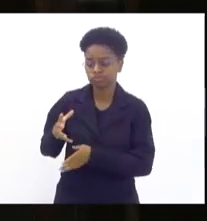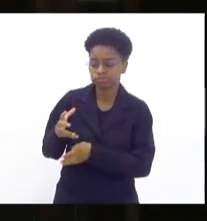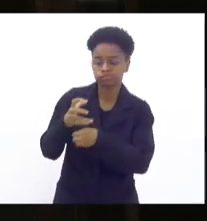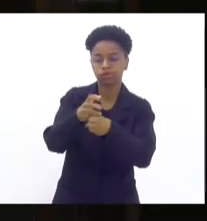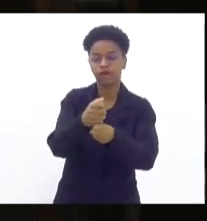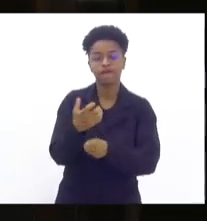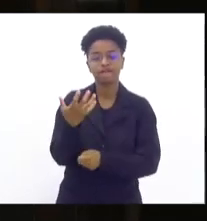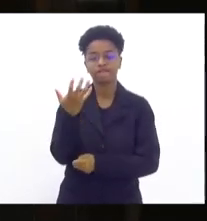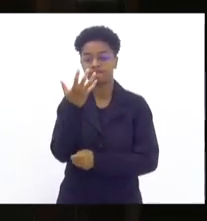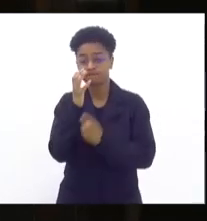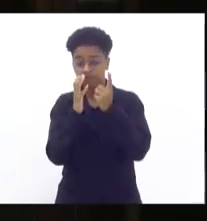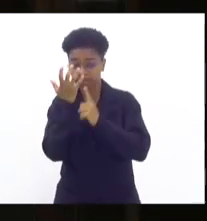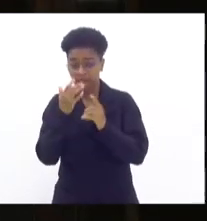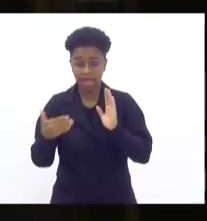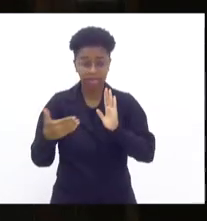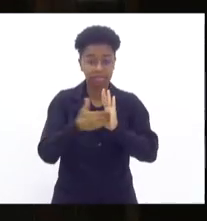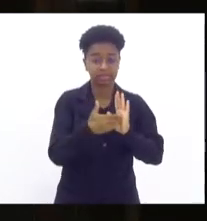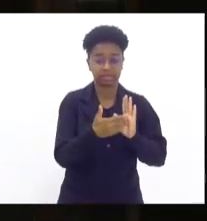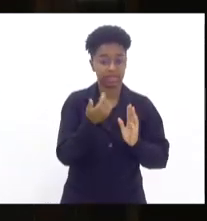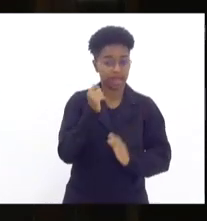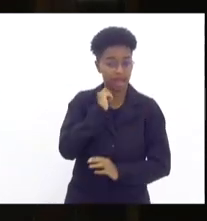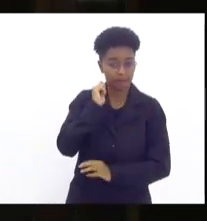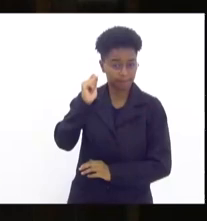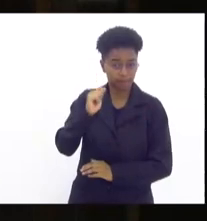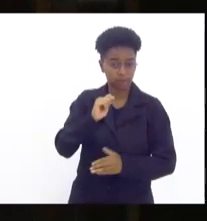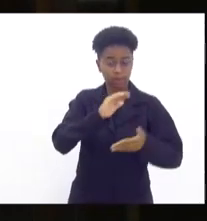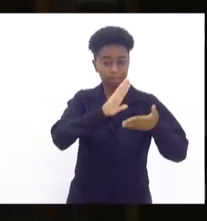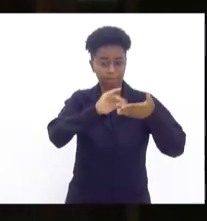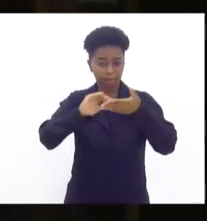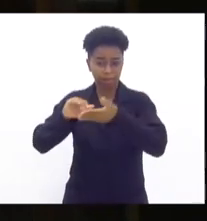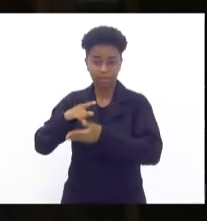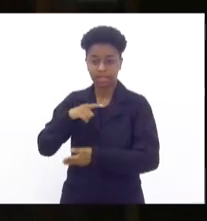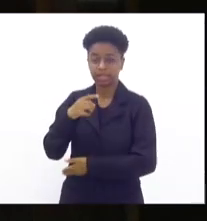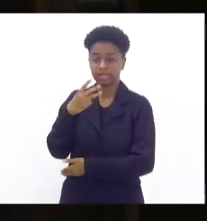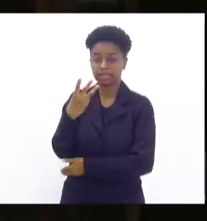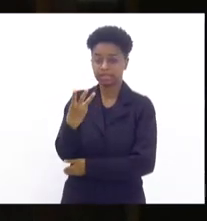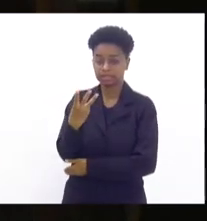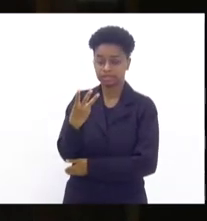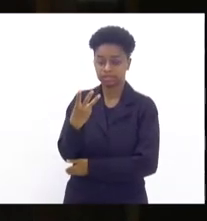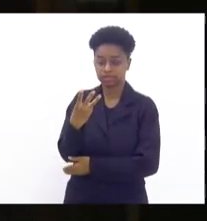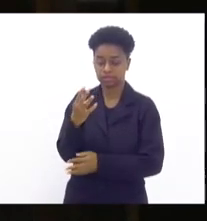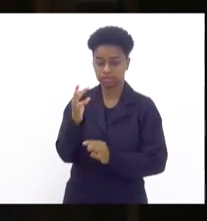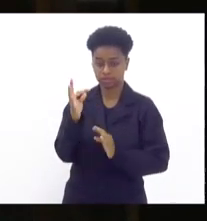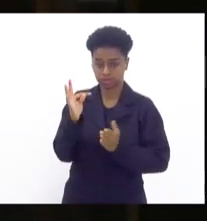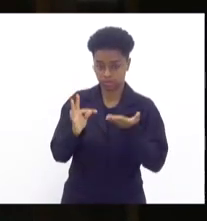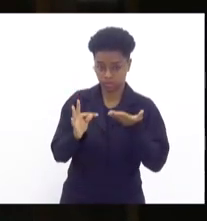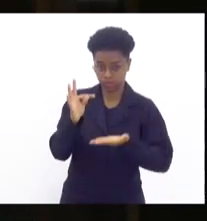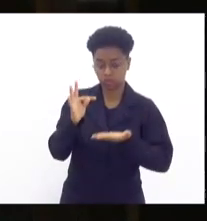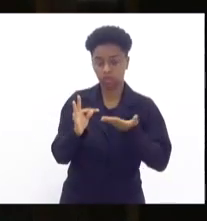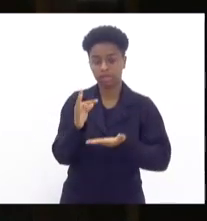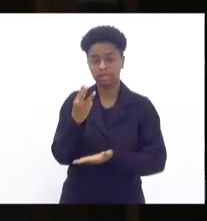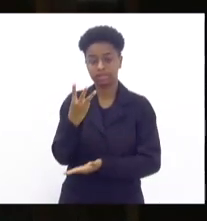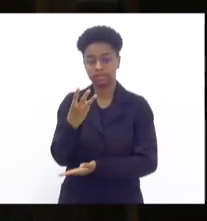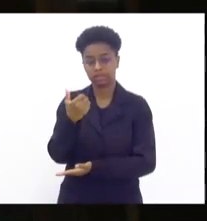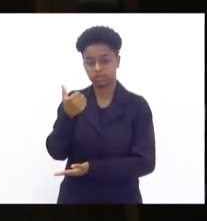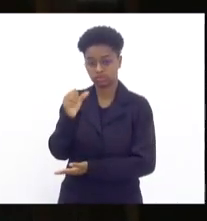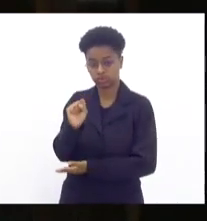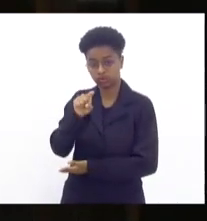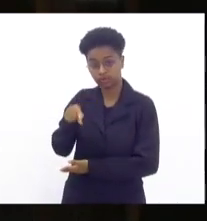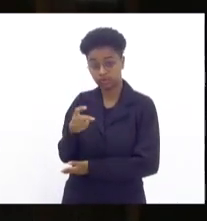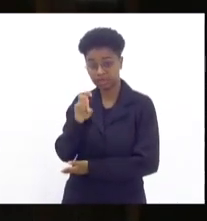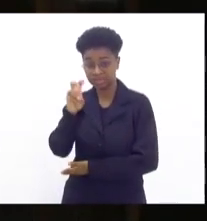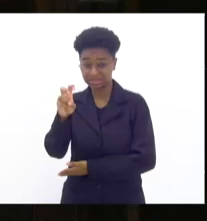abril de toneladas retiradas, foram 318,5 toneladas retiradas